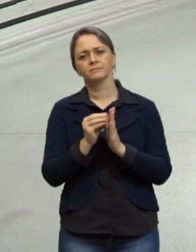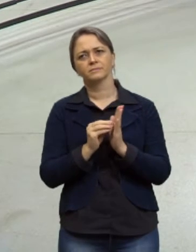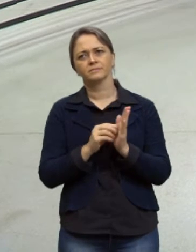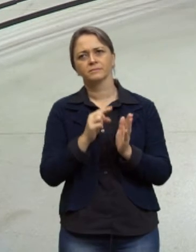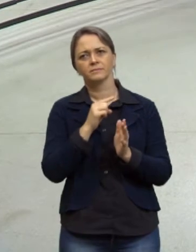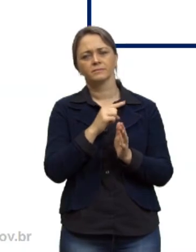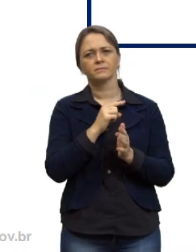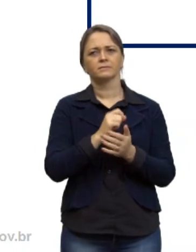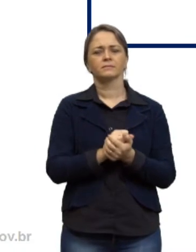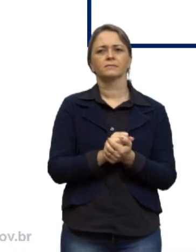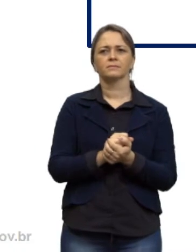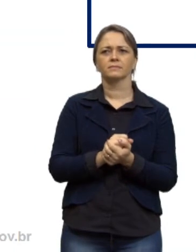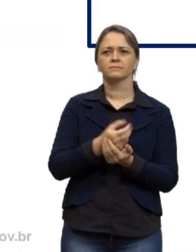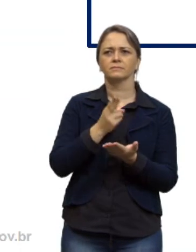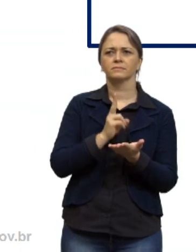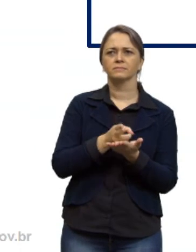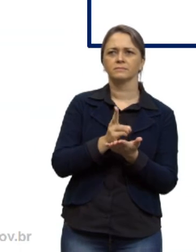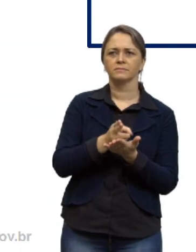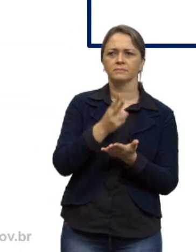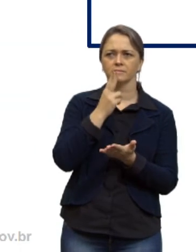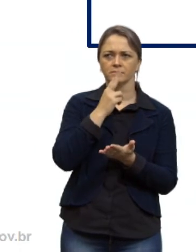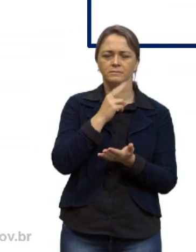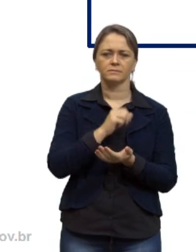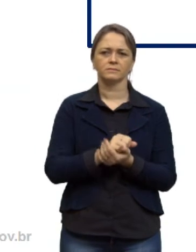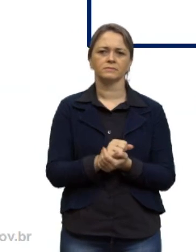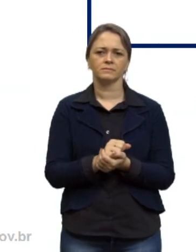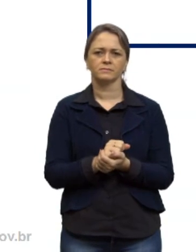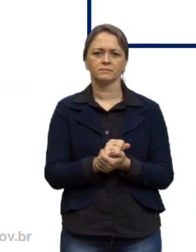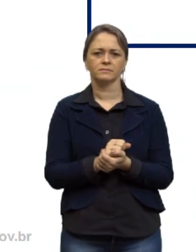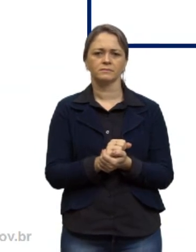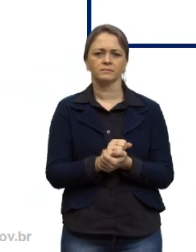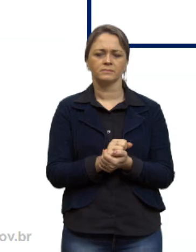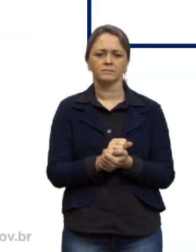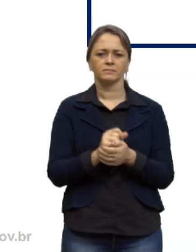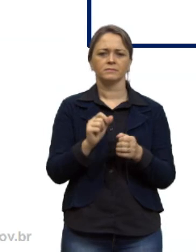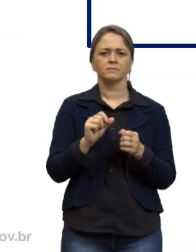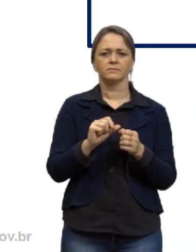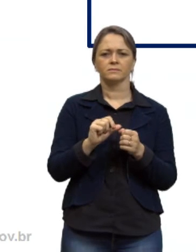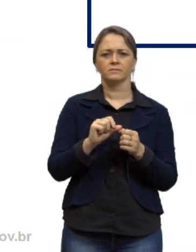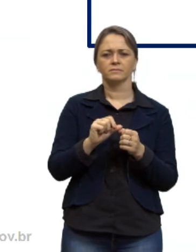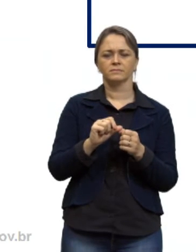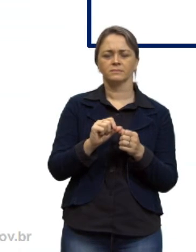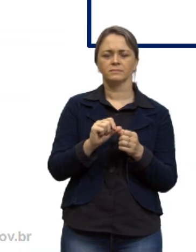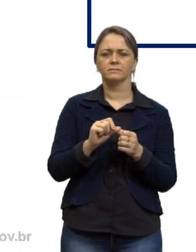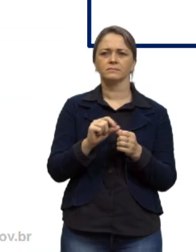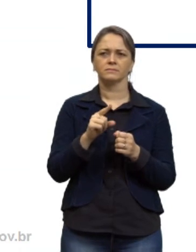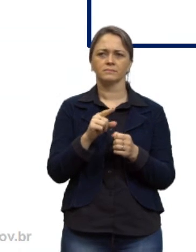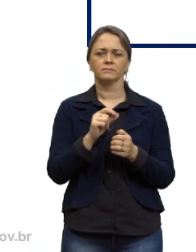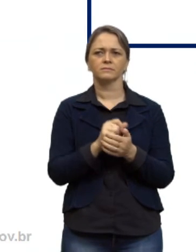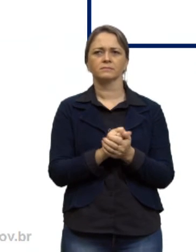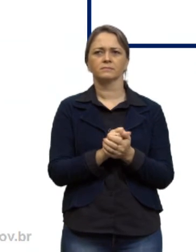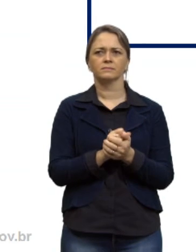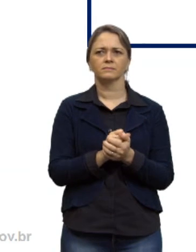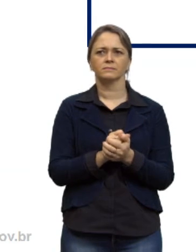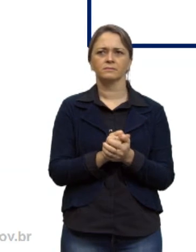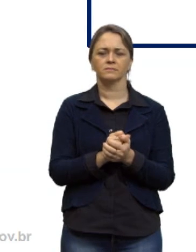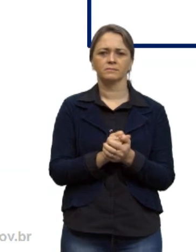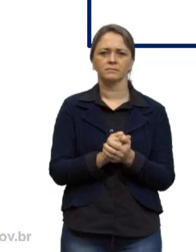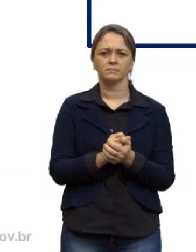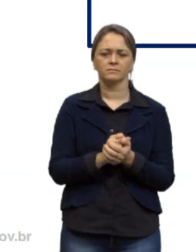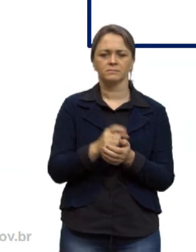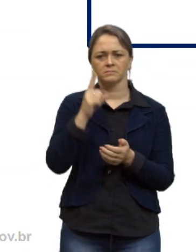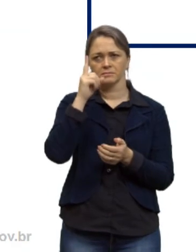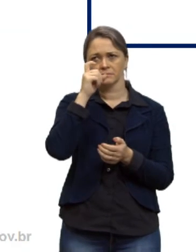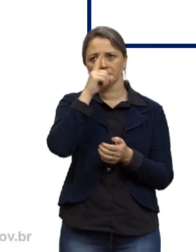essa sequência dessa PA vocês vão trabalhar com ela aí tá bom? então como não tem muita muita